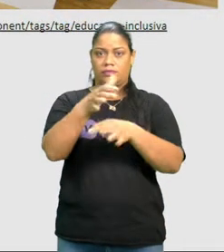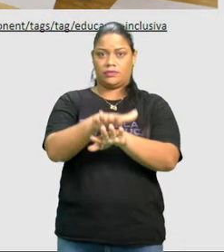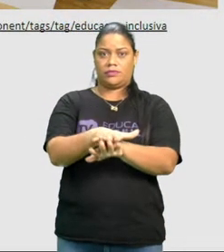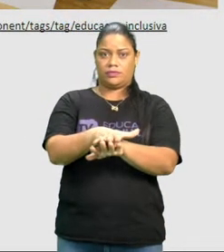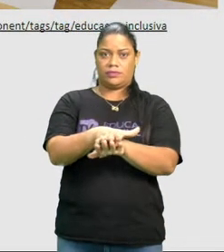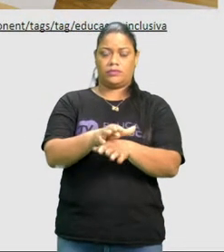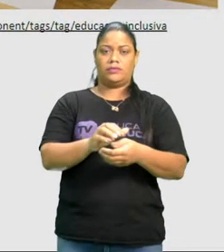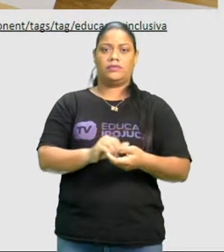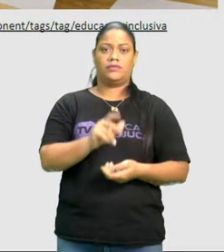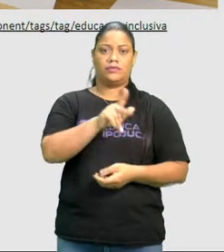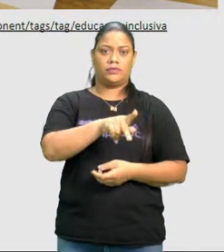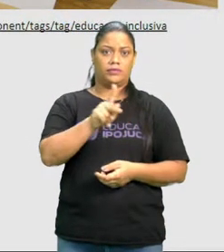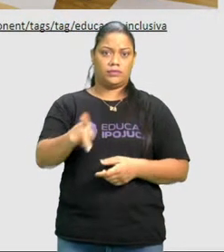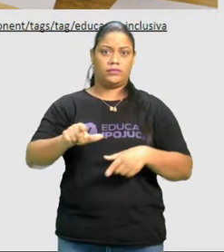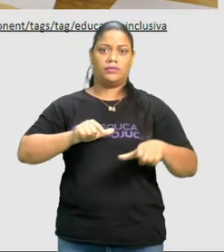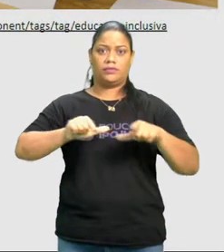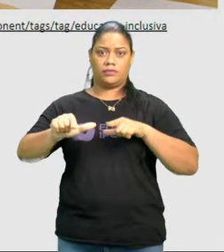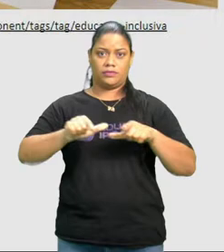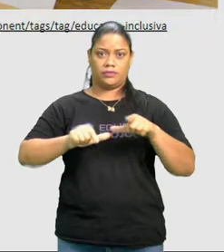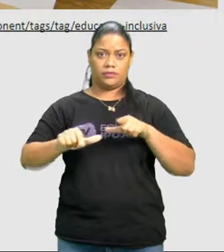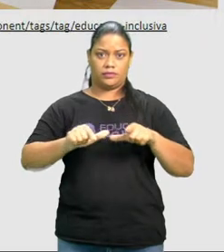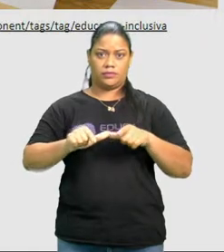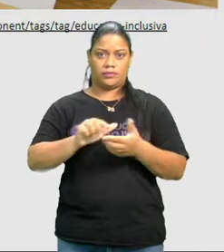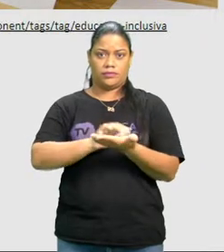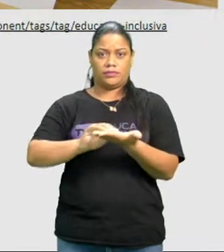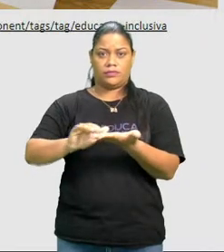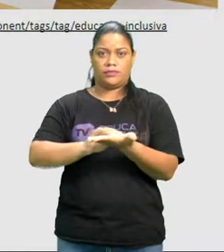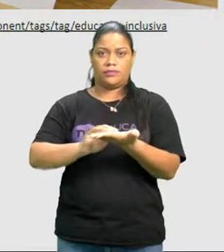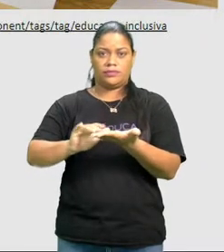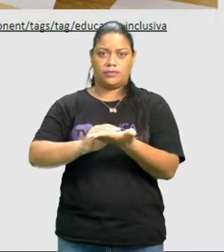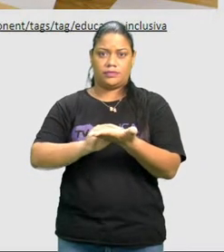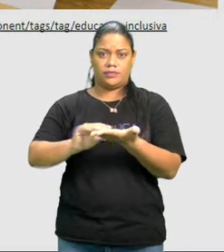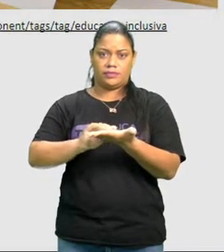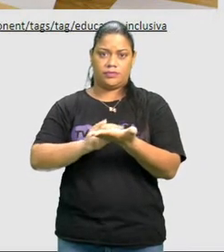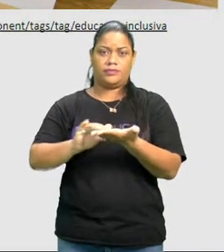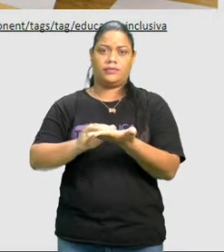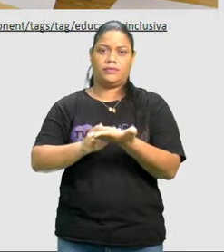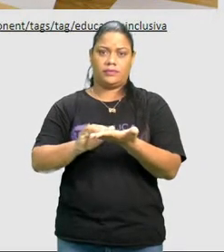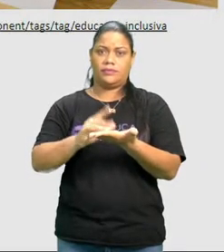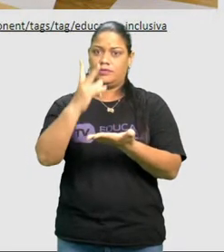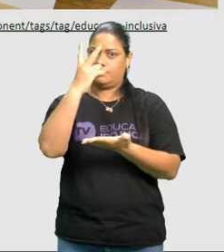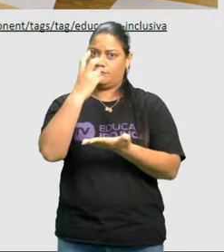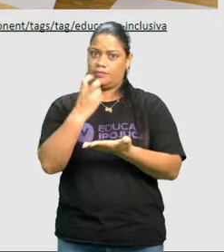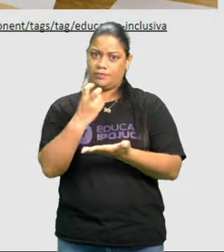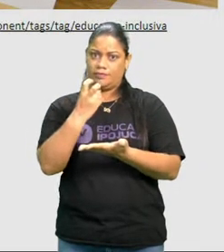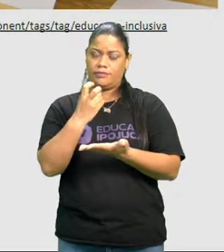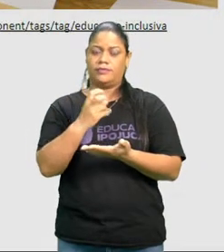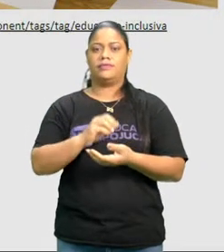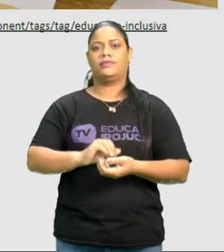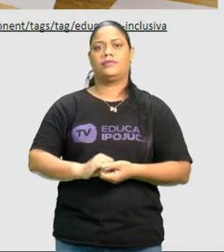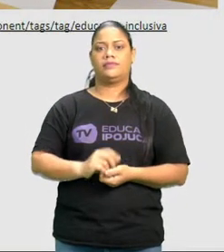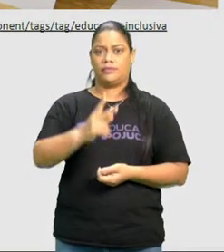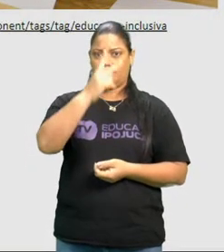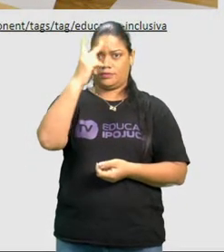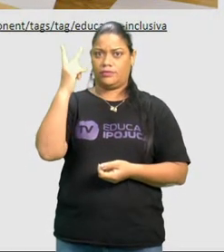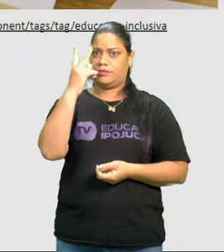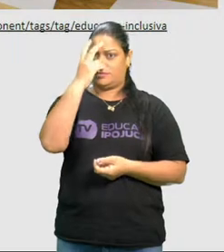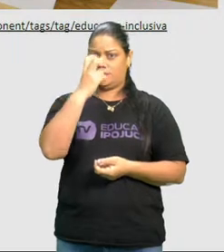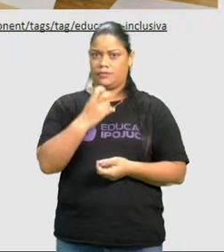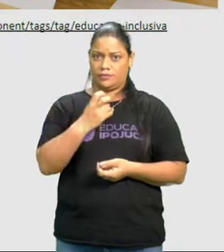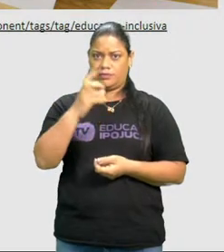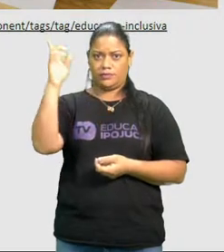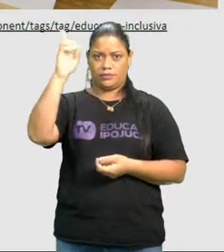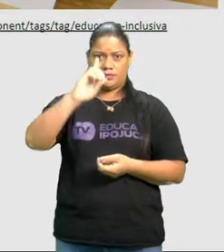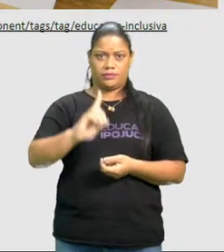No caso, o professor aqui está trabalhando a linguagem de braile, que é a linguagem onde os cegos, que as pessoas com deficiência